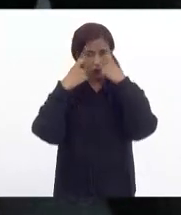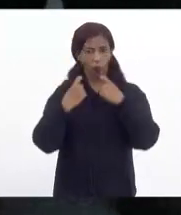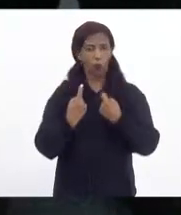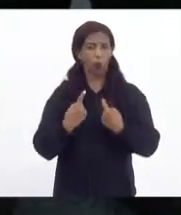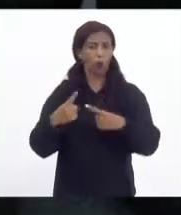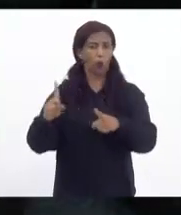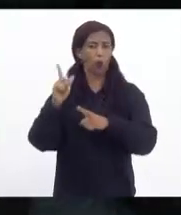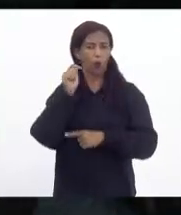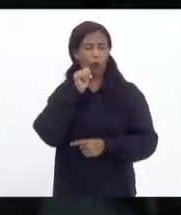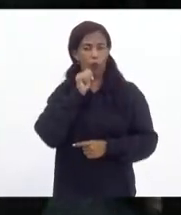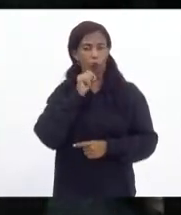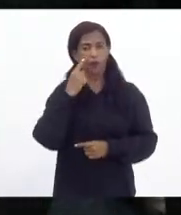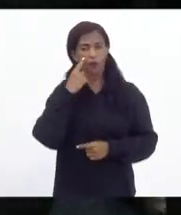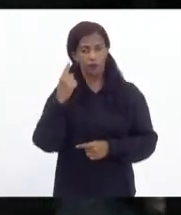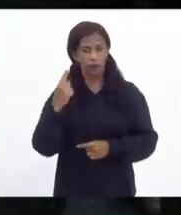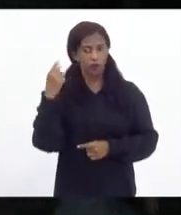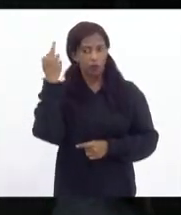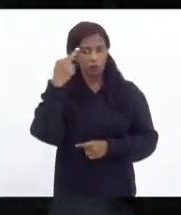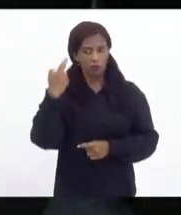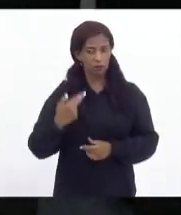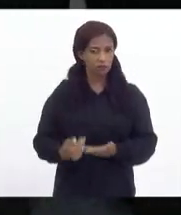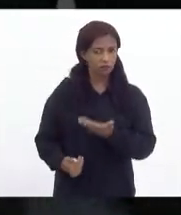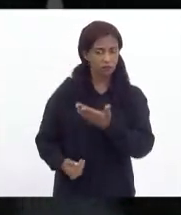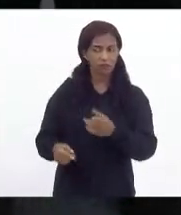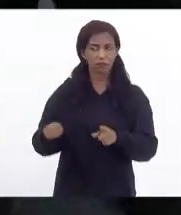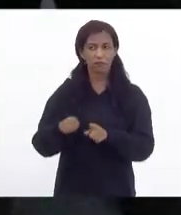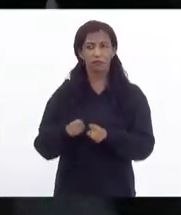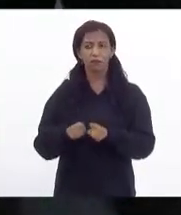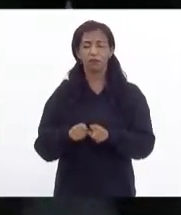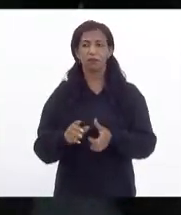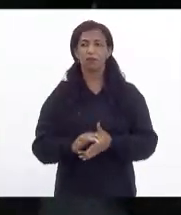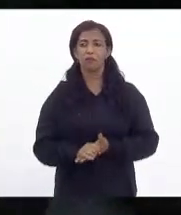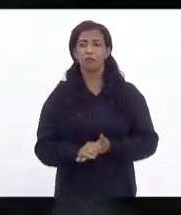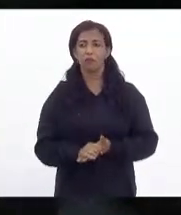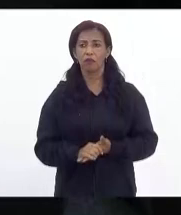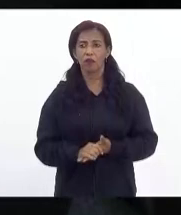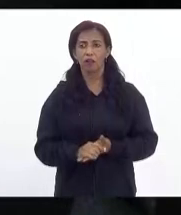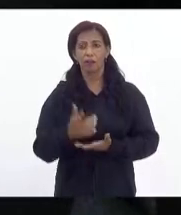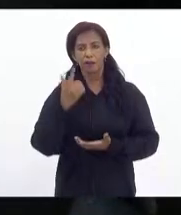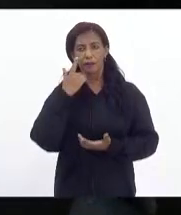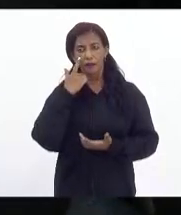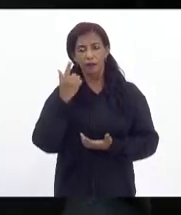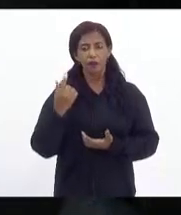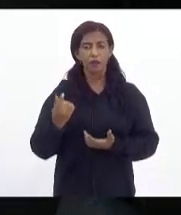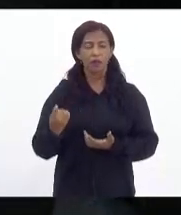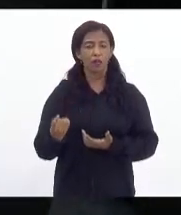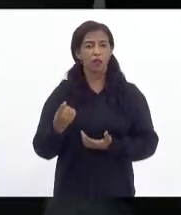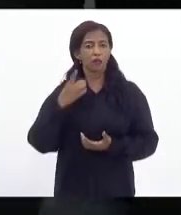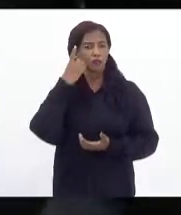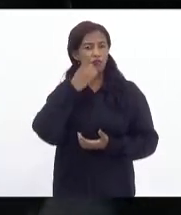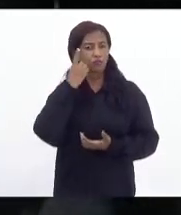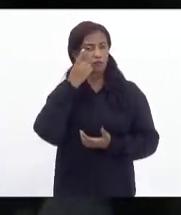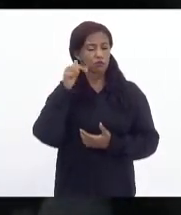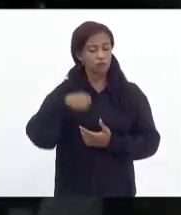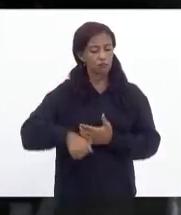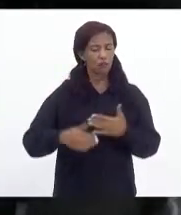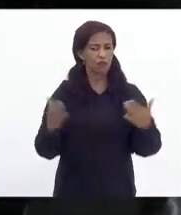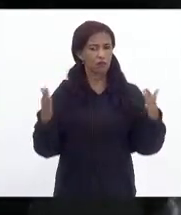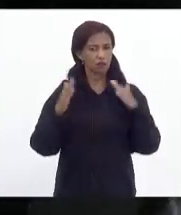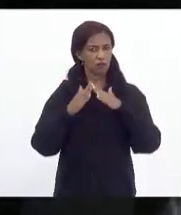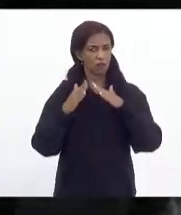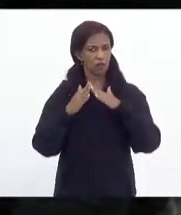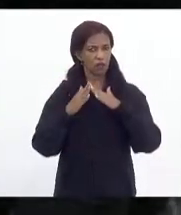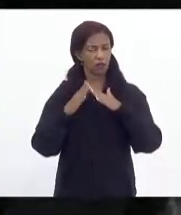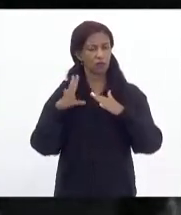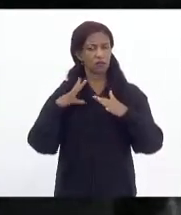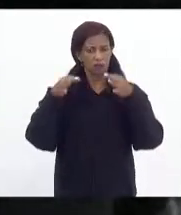mulheres veja que a Renata a deputada Renata está aqui também veja aos deputados dessa casa nós